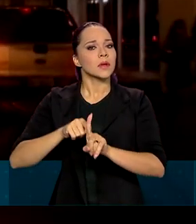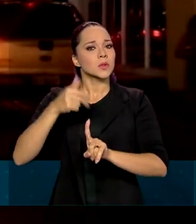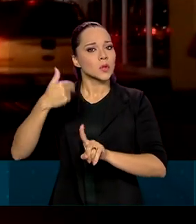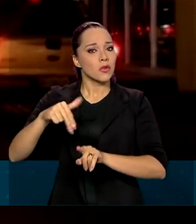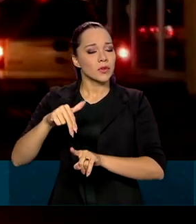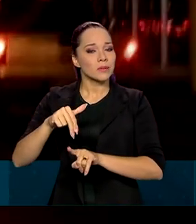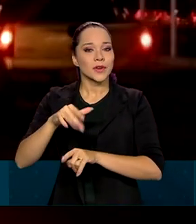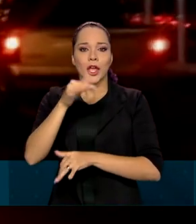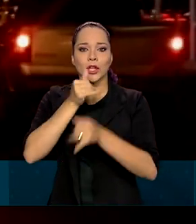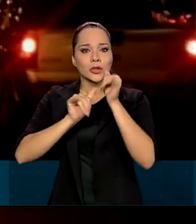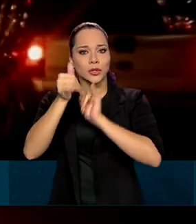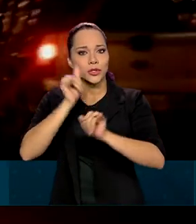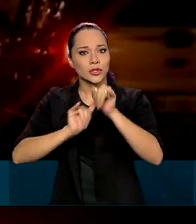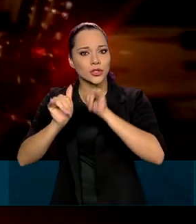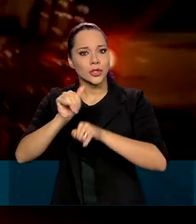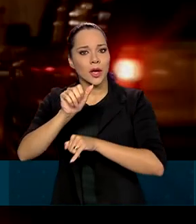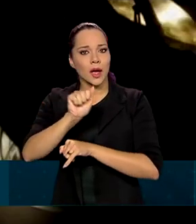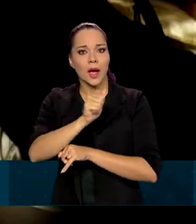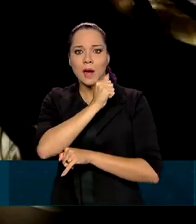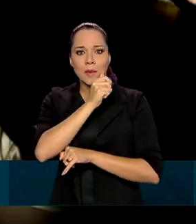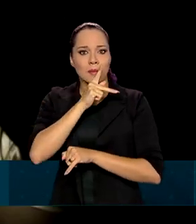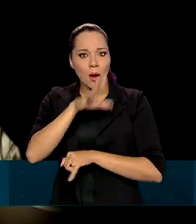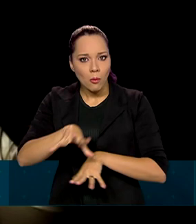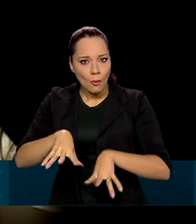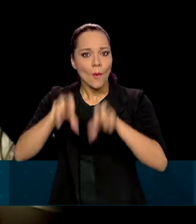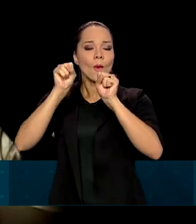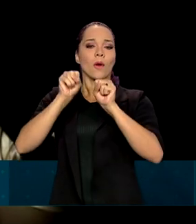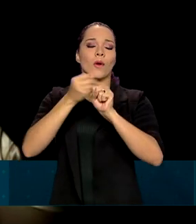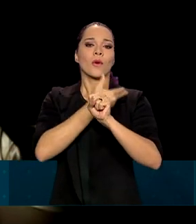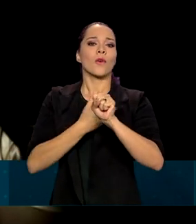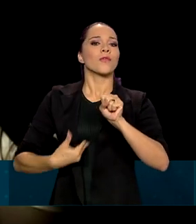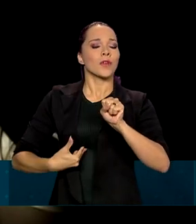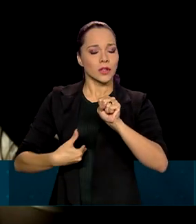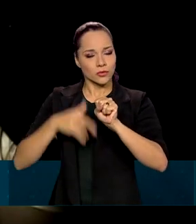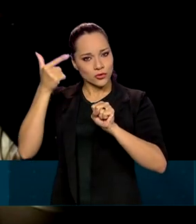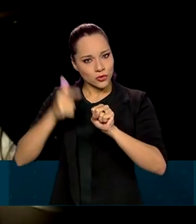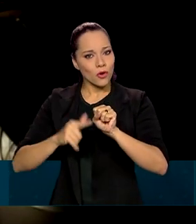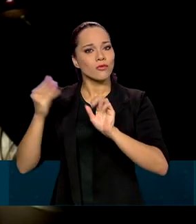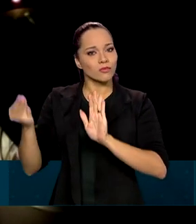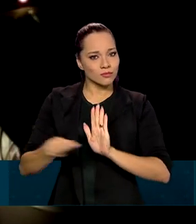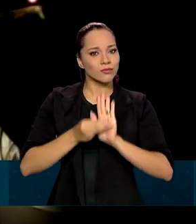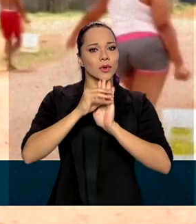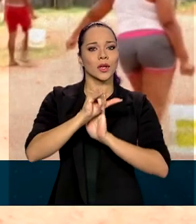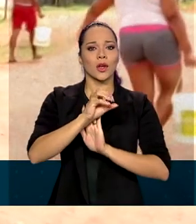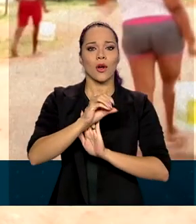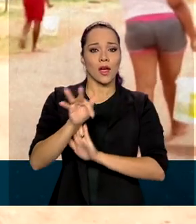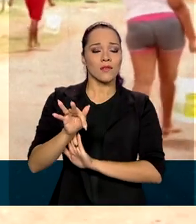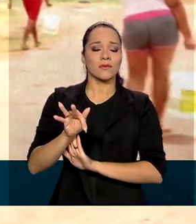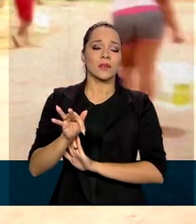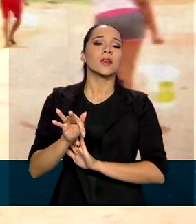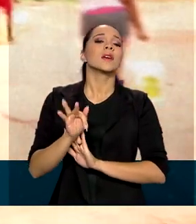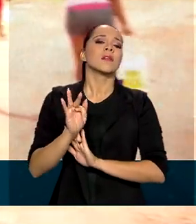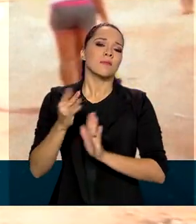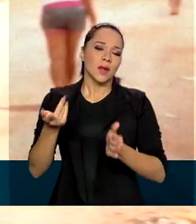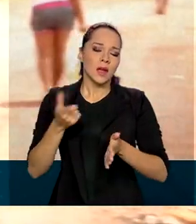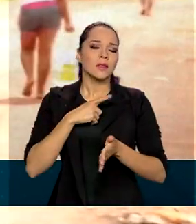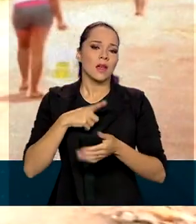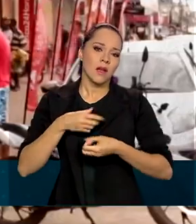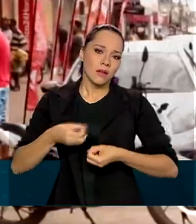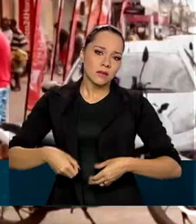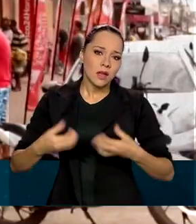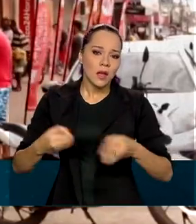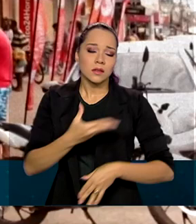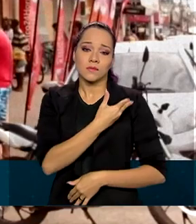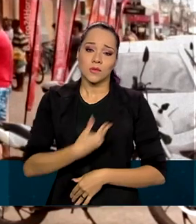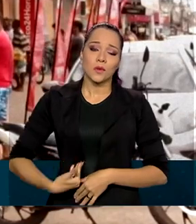interrupção da energia elétrica no estado do Amapá, o governo reinstaurou o IOF para compensar os gastos públicos